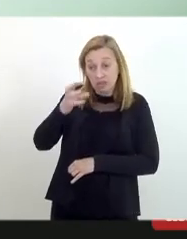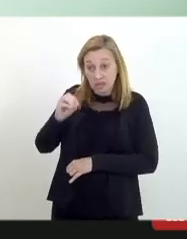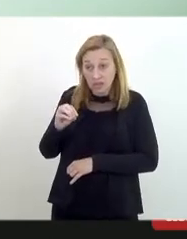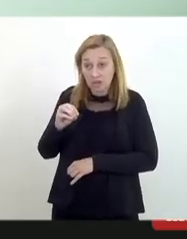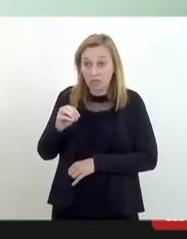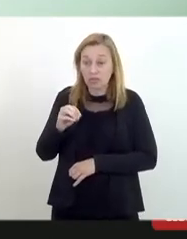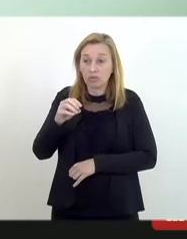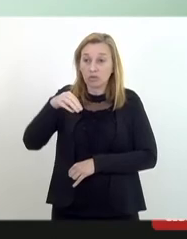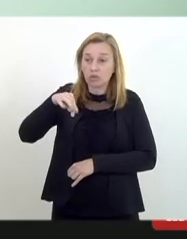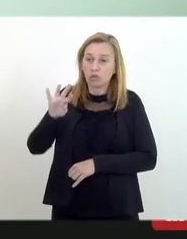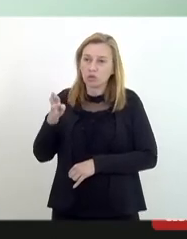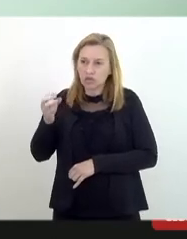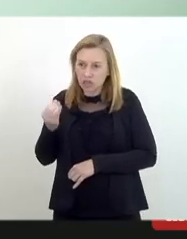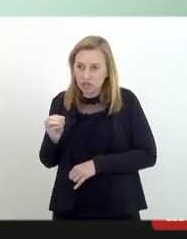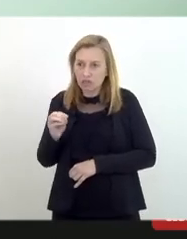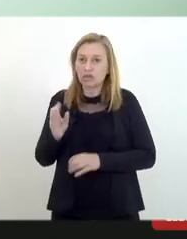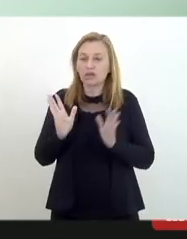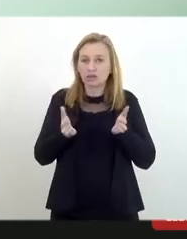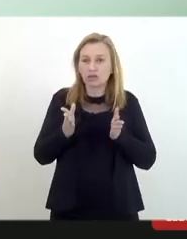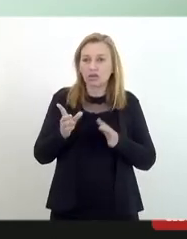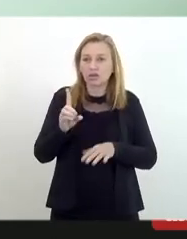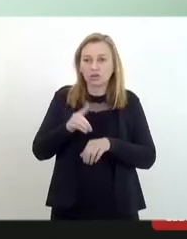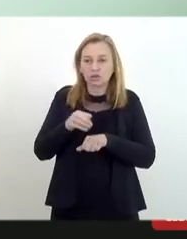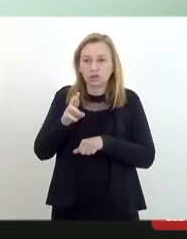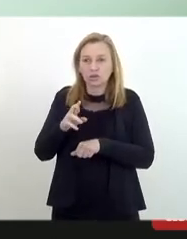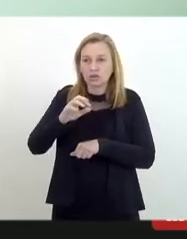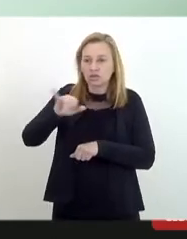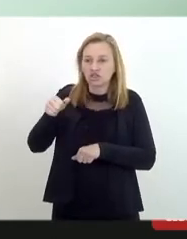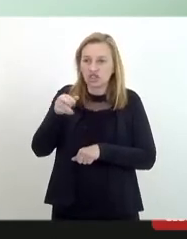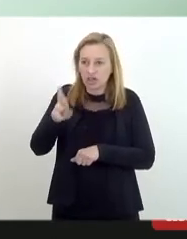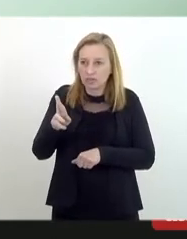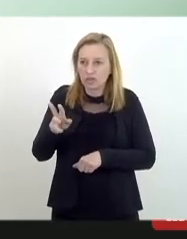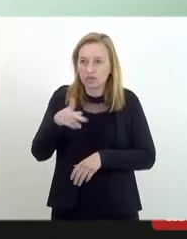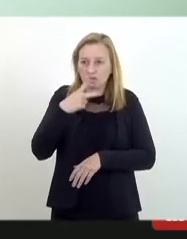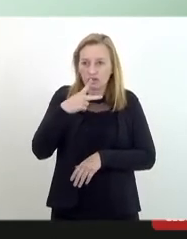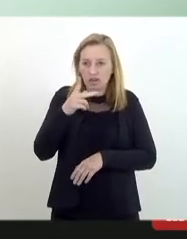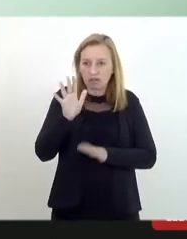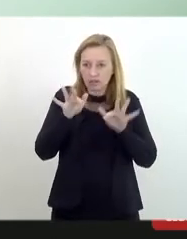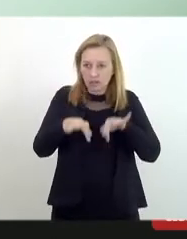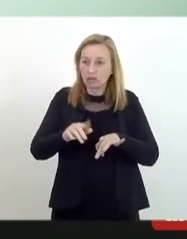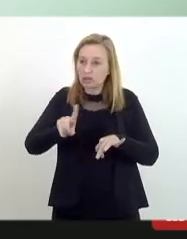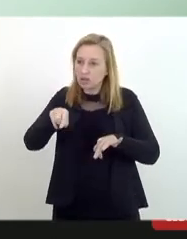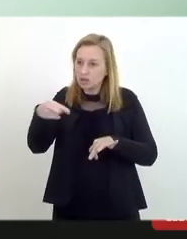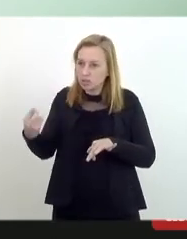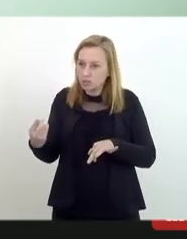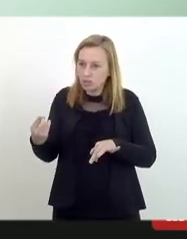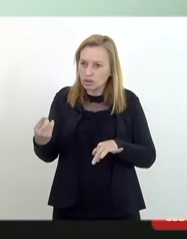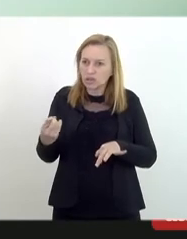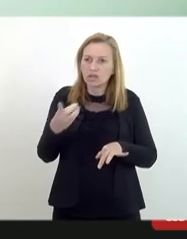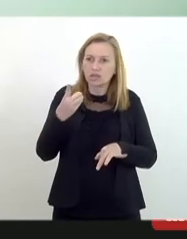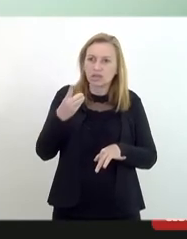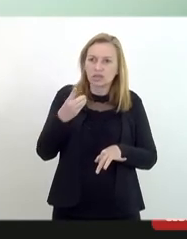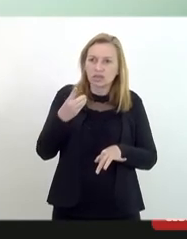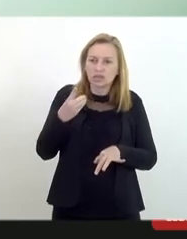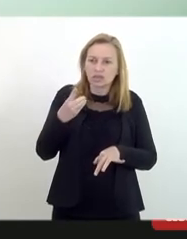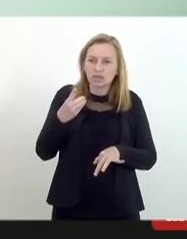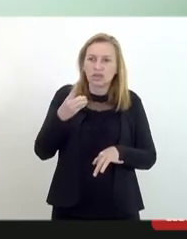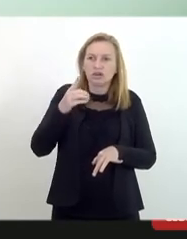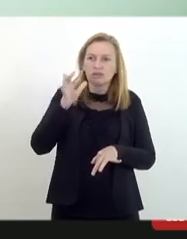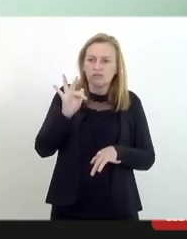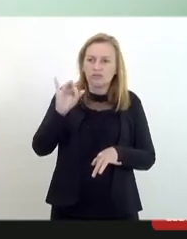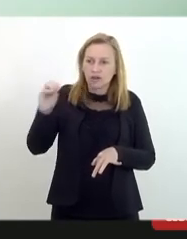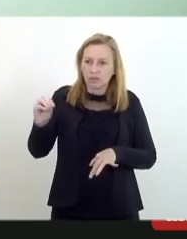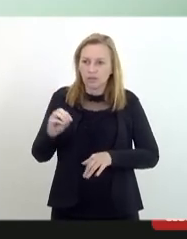e quero então passar para o doutor Jaime para as suas considerações finais em seguida para o doutor Fábio